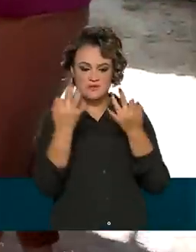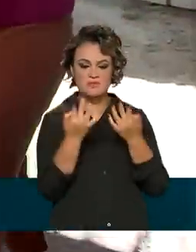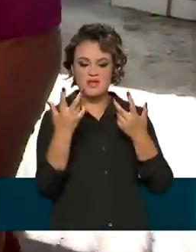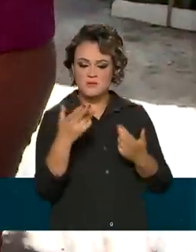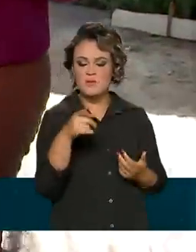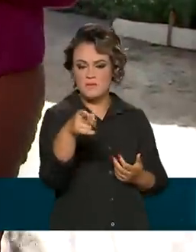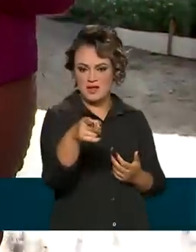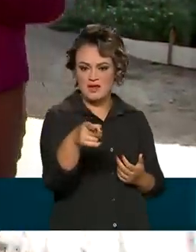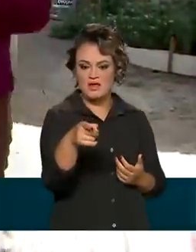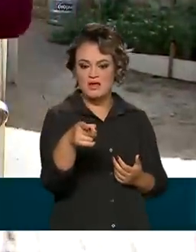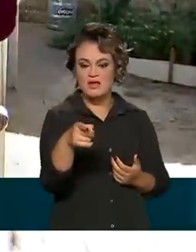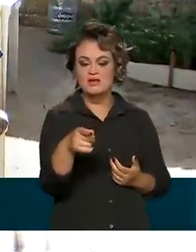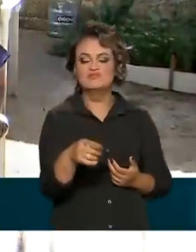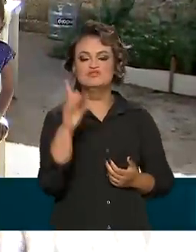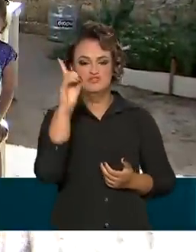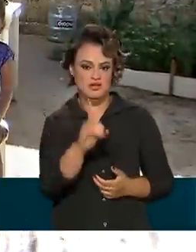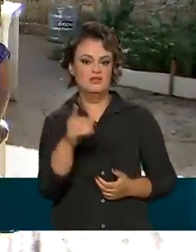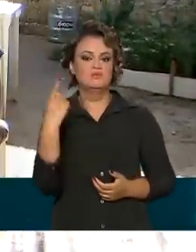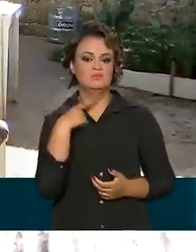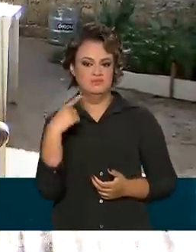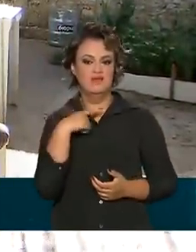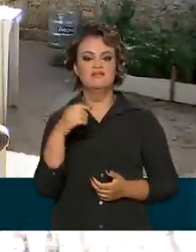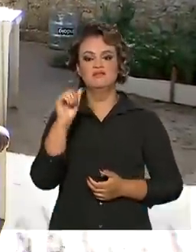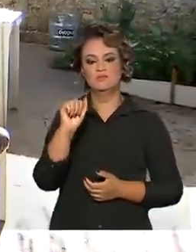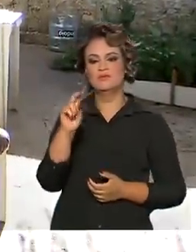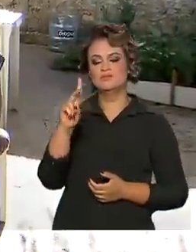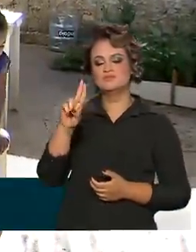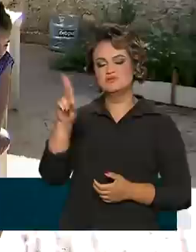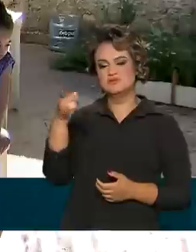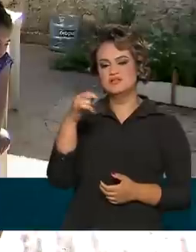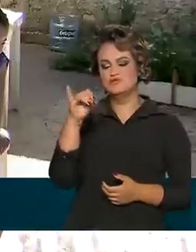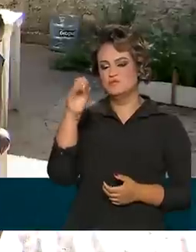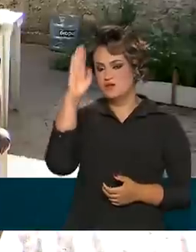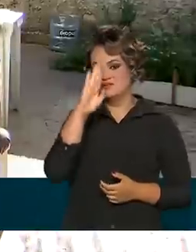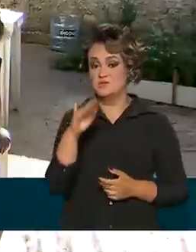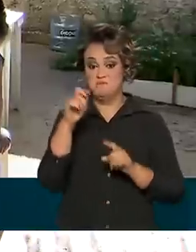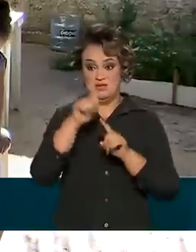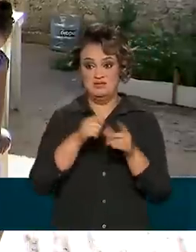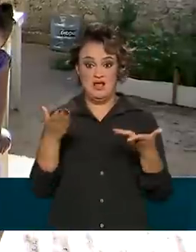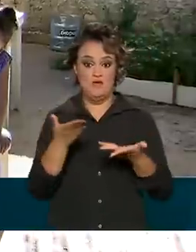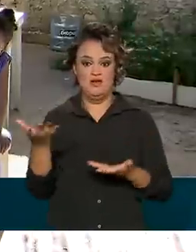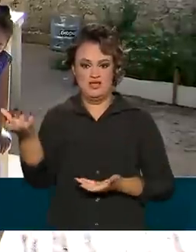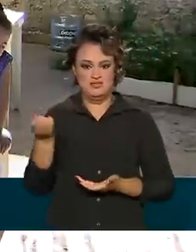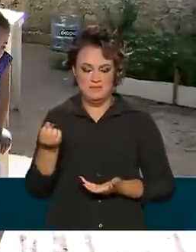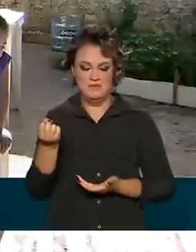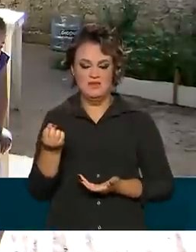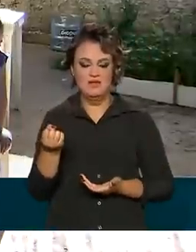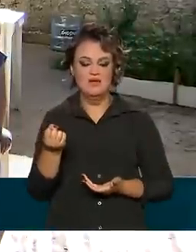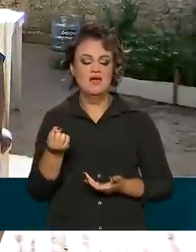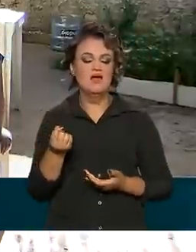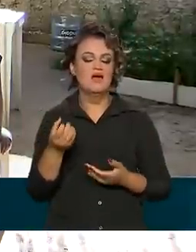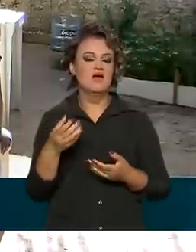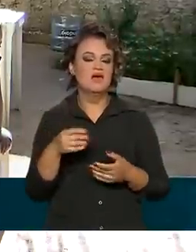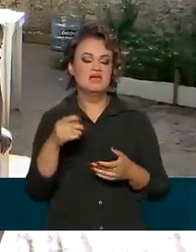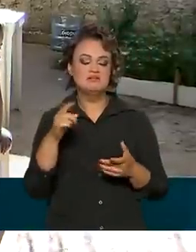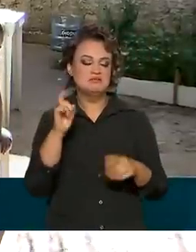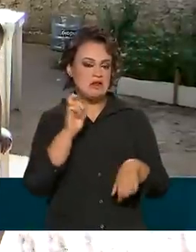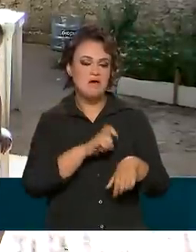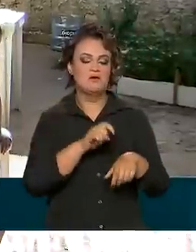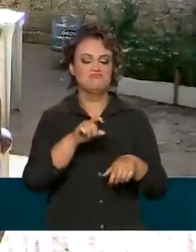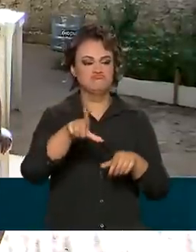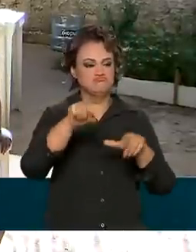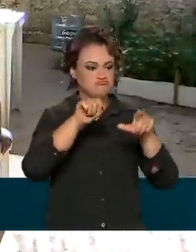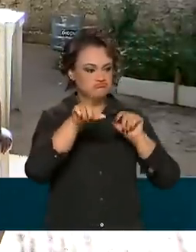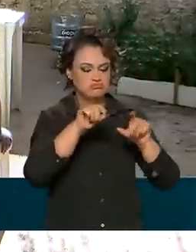a da Fátima, serão contempladas pelo Auxílio Brasil neste mês. A seleção de beneficiários é feita de forma automática,